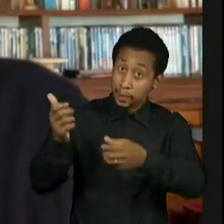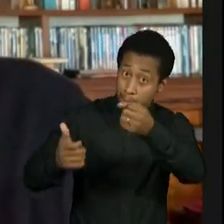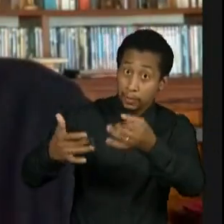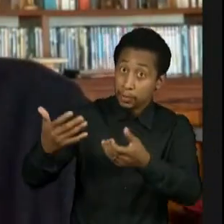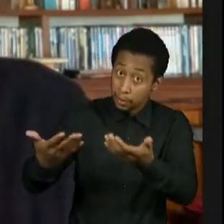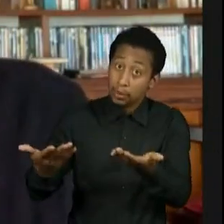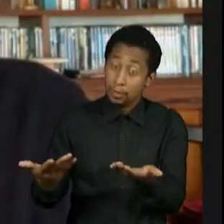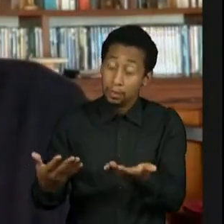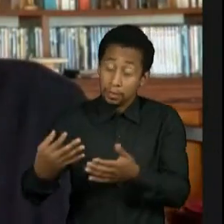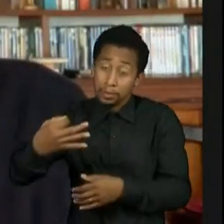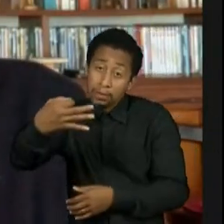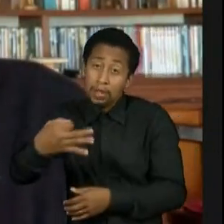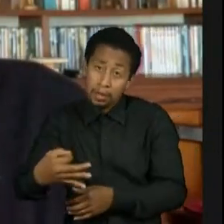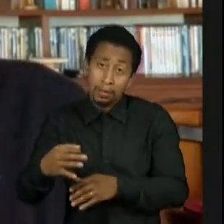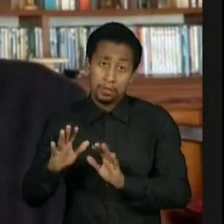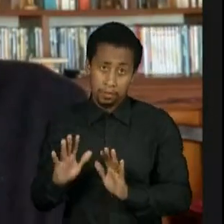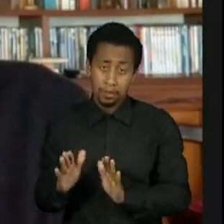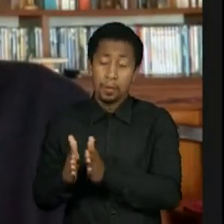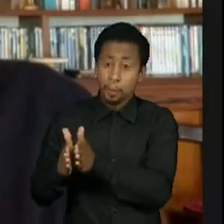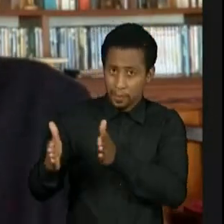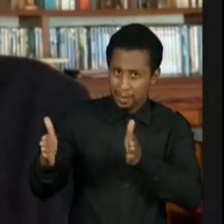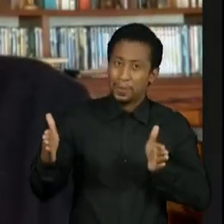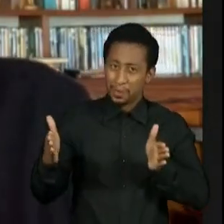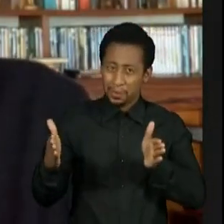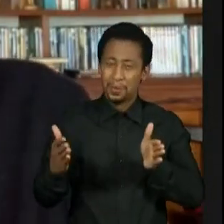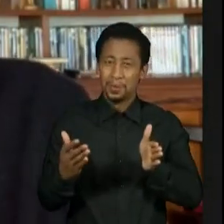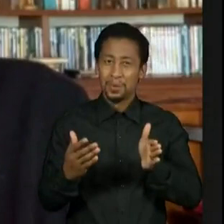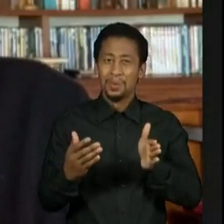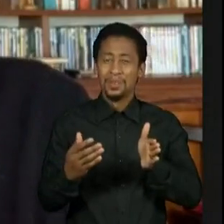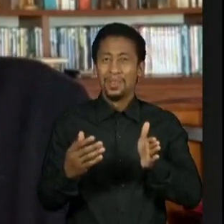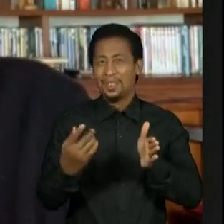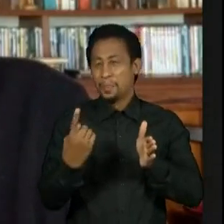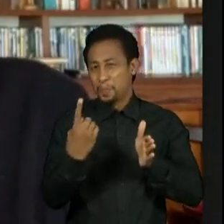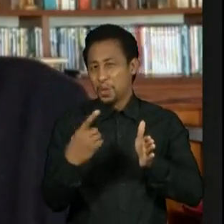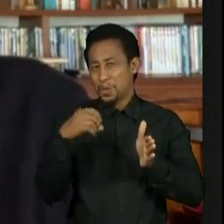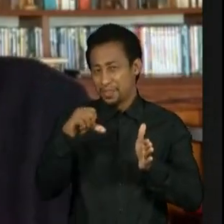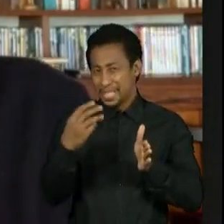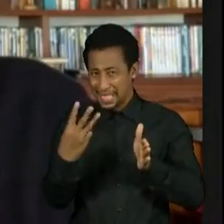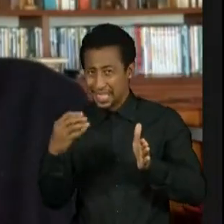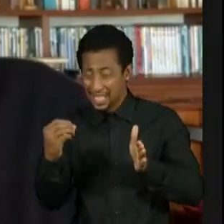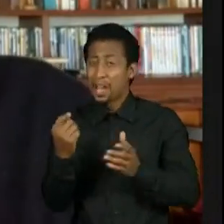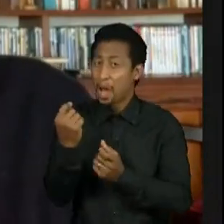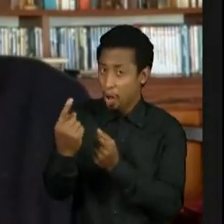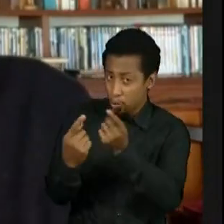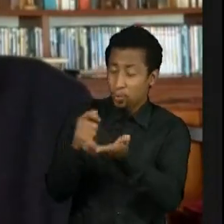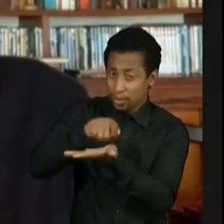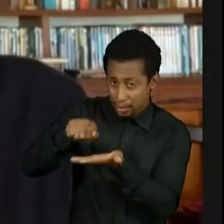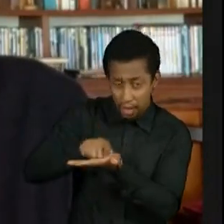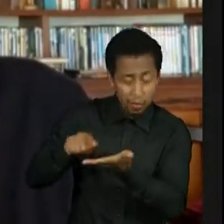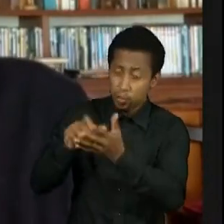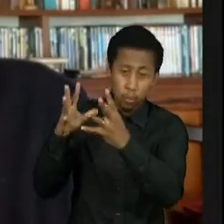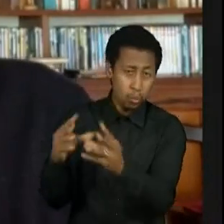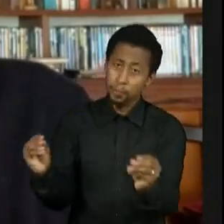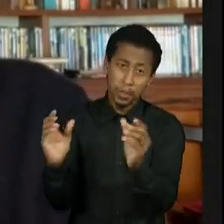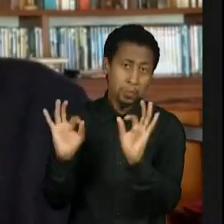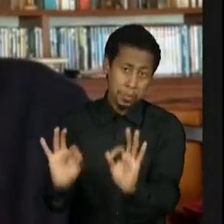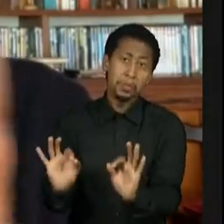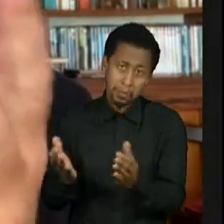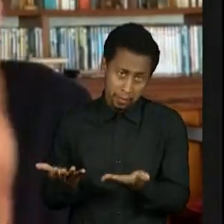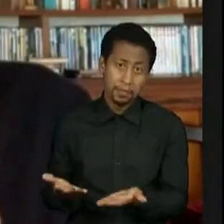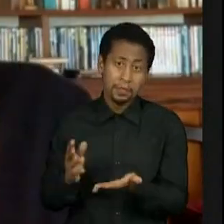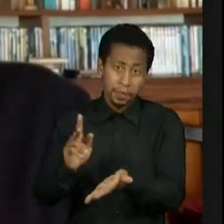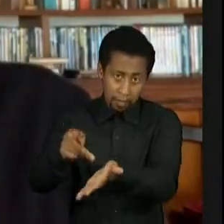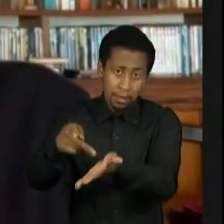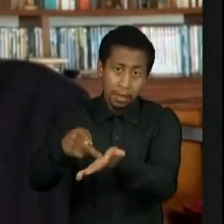Os modernistas também foram apagados nos anos 30, porque não há possibilidade realmente de você comparar João Miramar e Serafim Ponte Grande